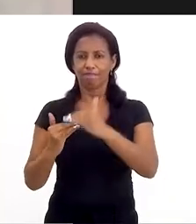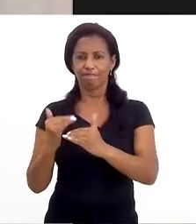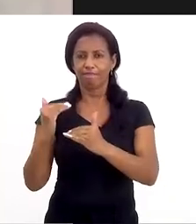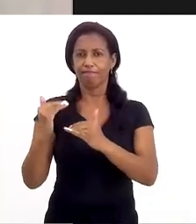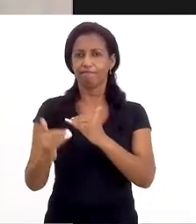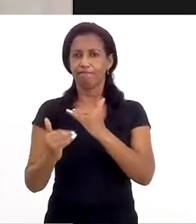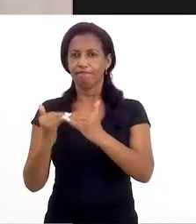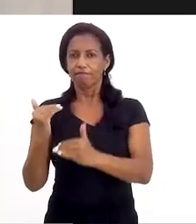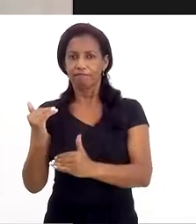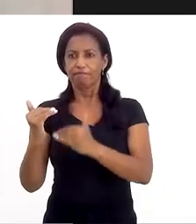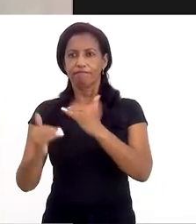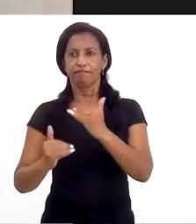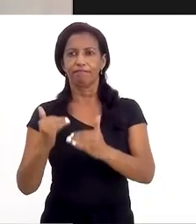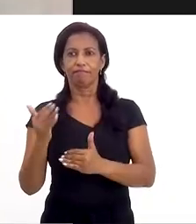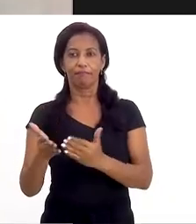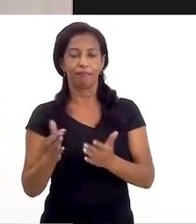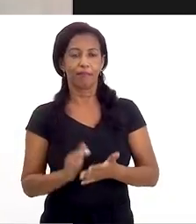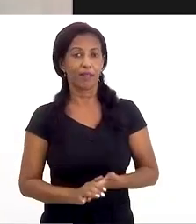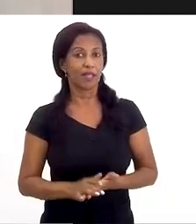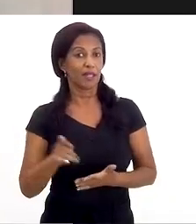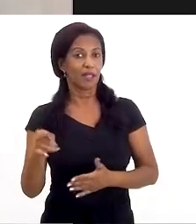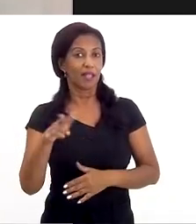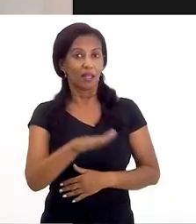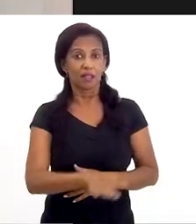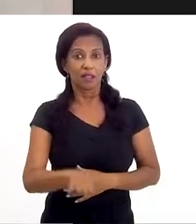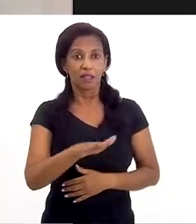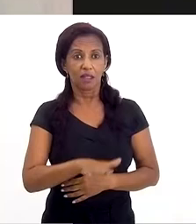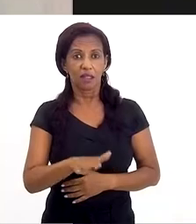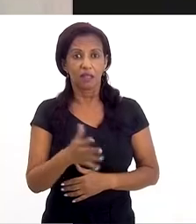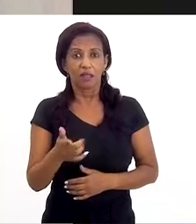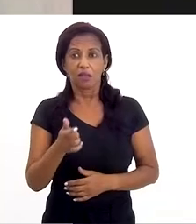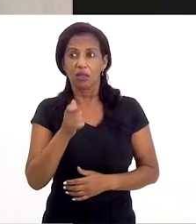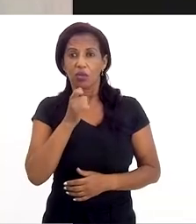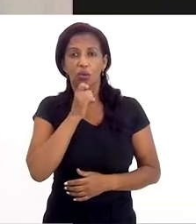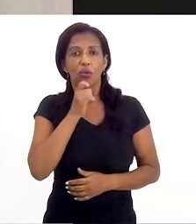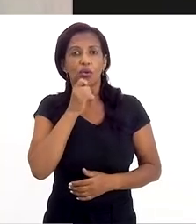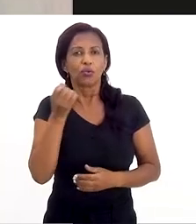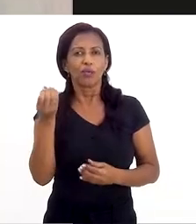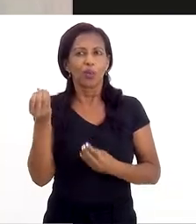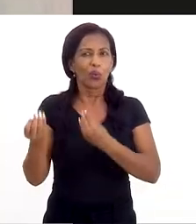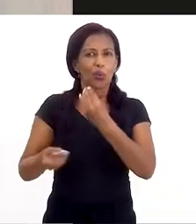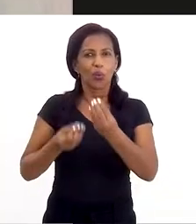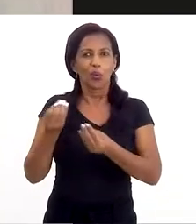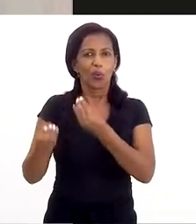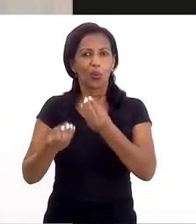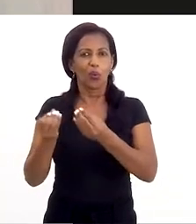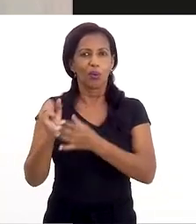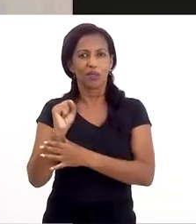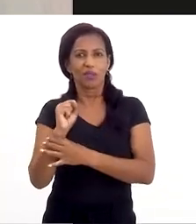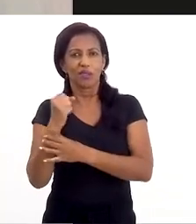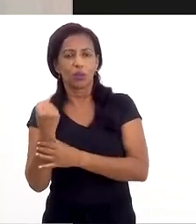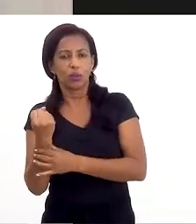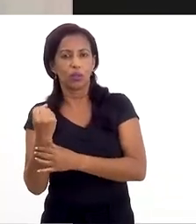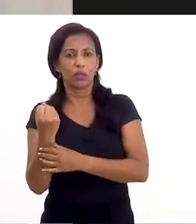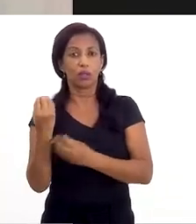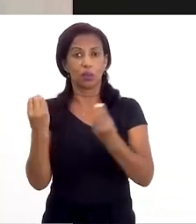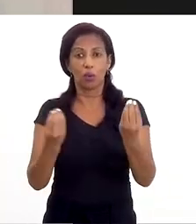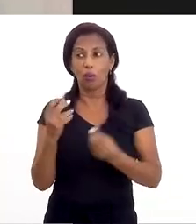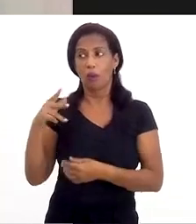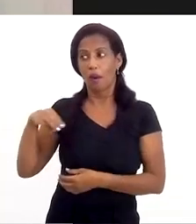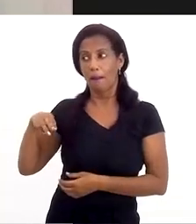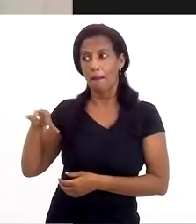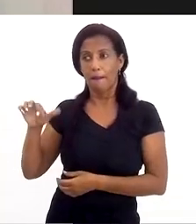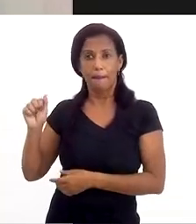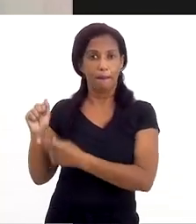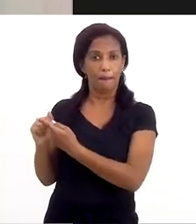vai cada vez mais aumentando, né? E a criança ou adolescente ali não tem a condição, e muitas vezes a segurança, como a Maura